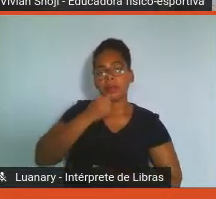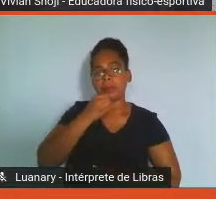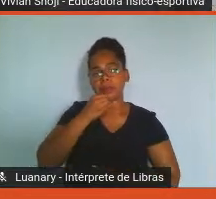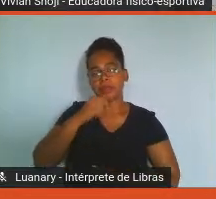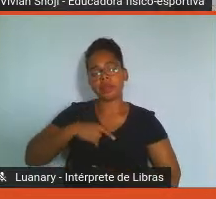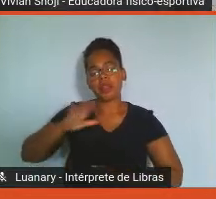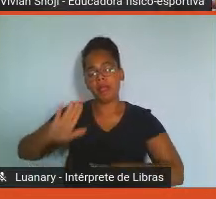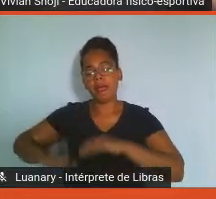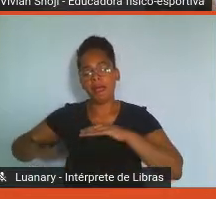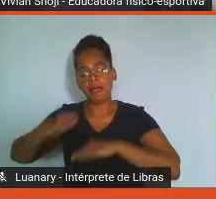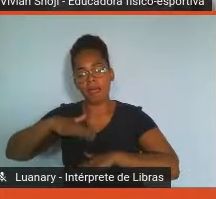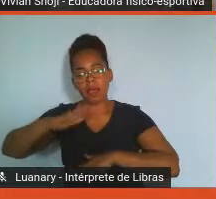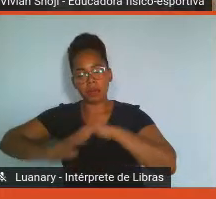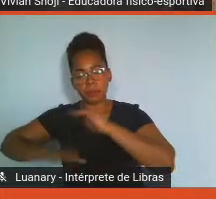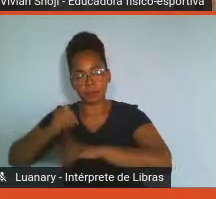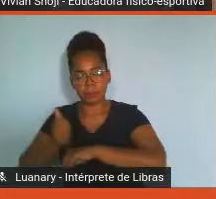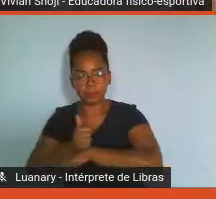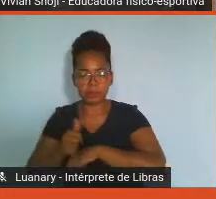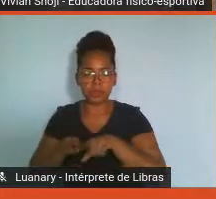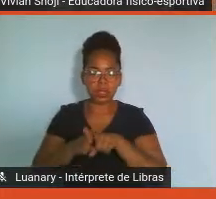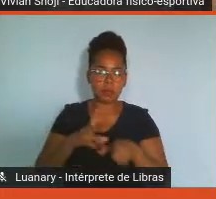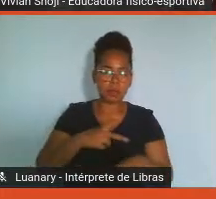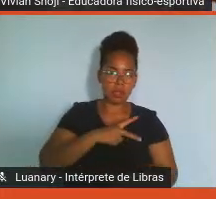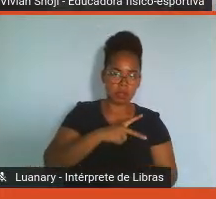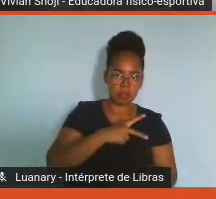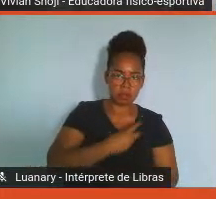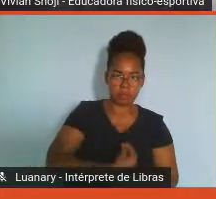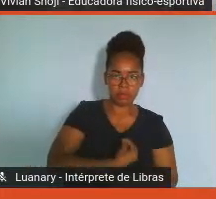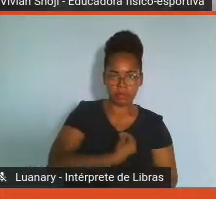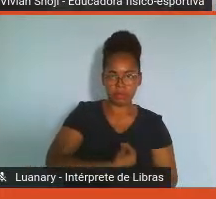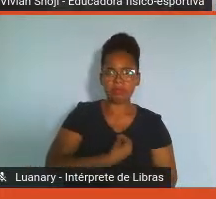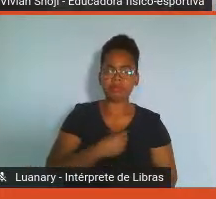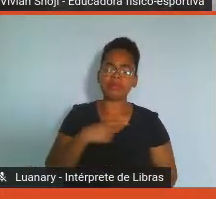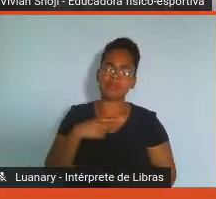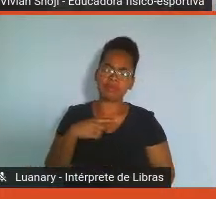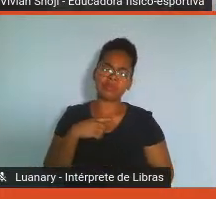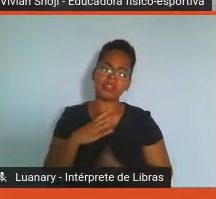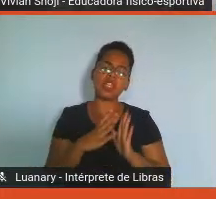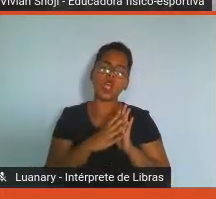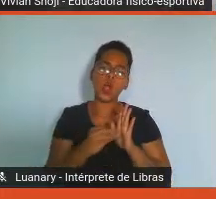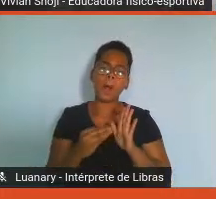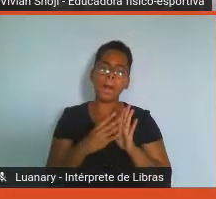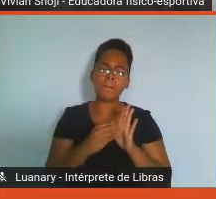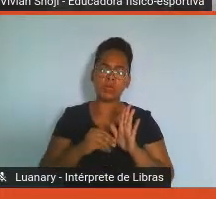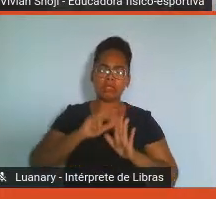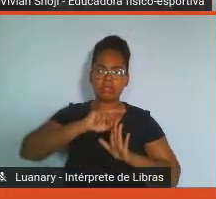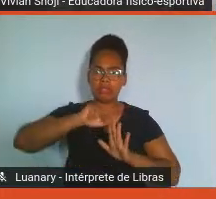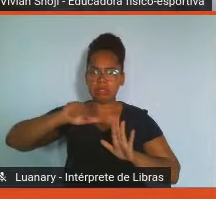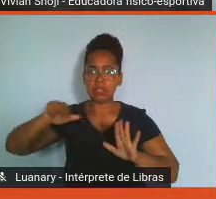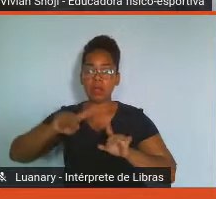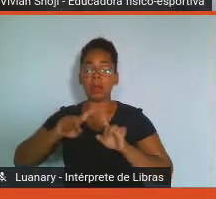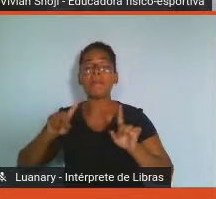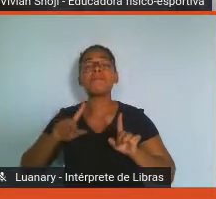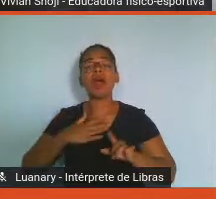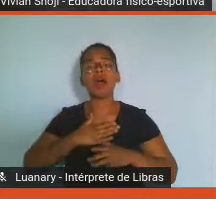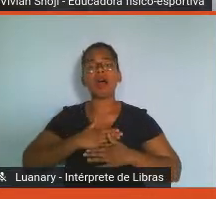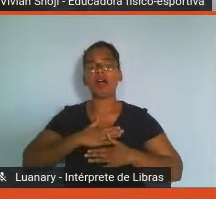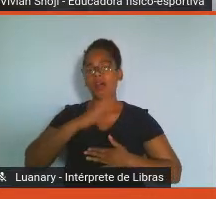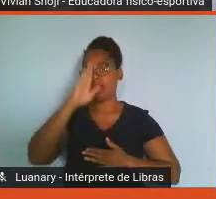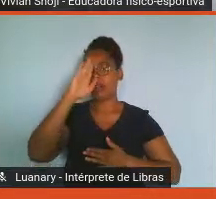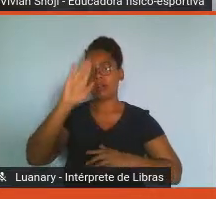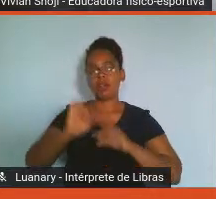tem outros modelos mais conhecidos, mas eu gosto muito do modelo da tríade do tempo com relação a essa